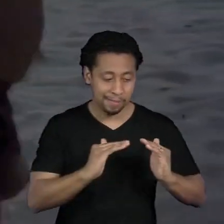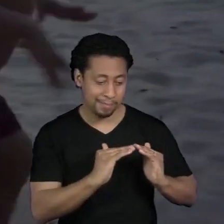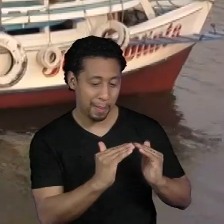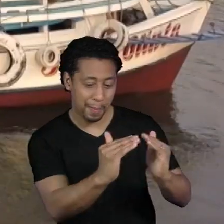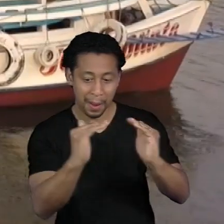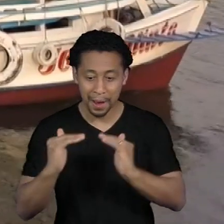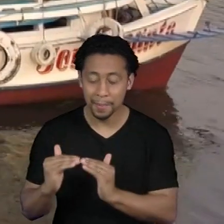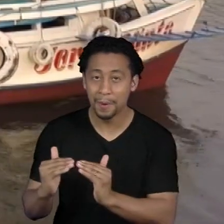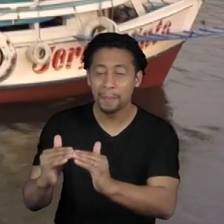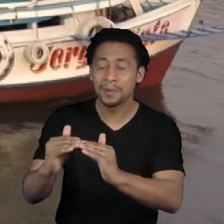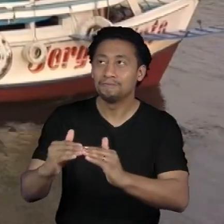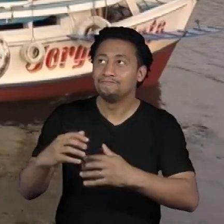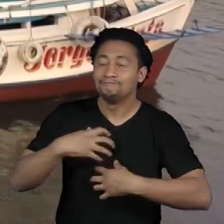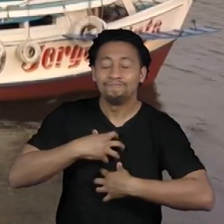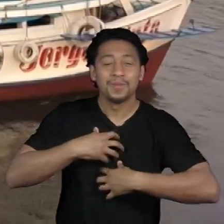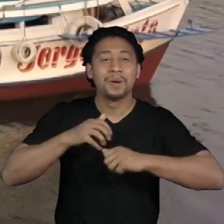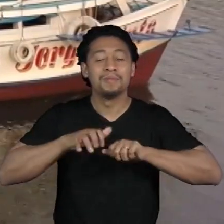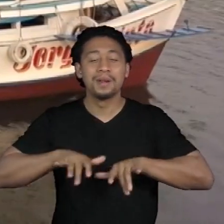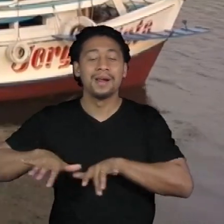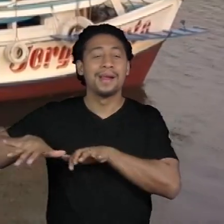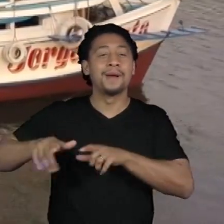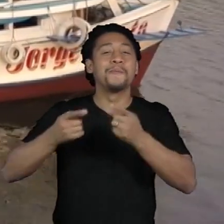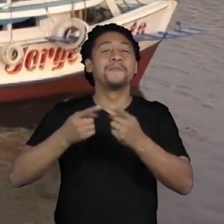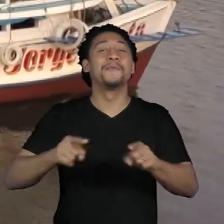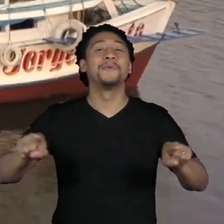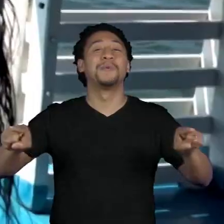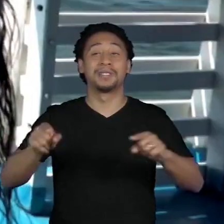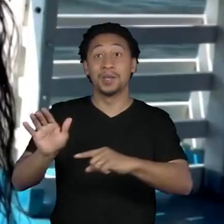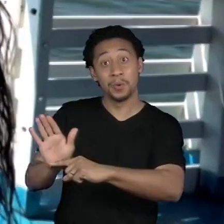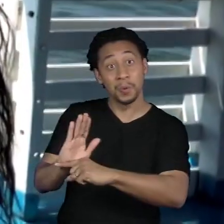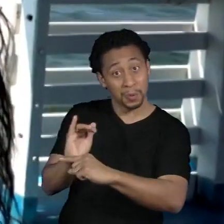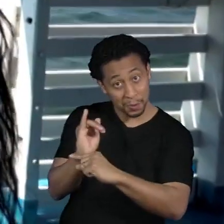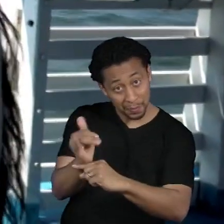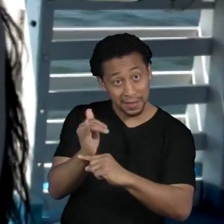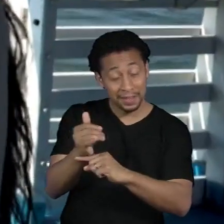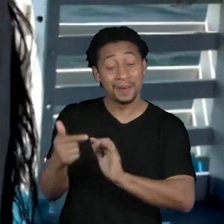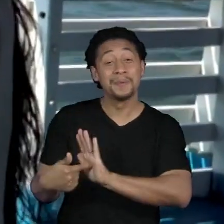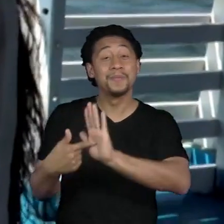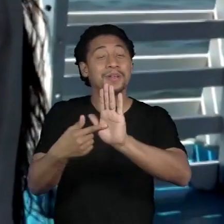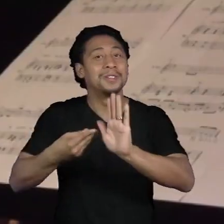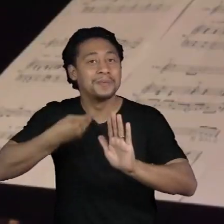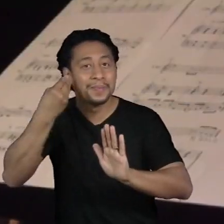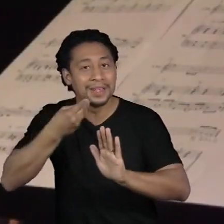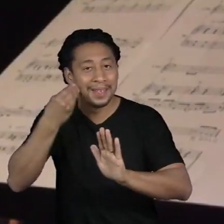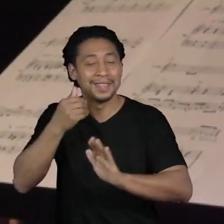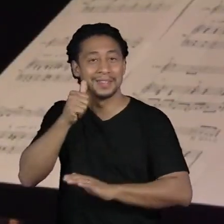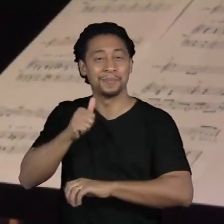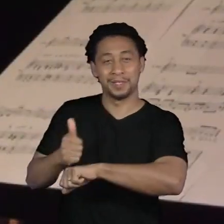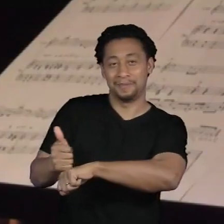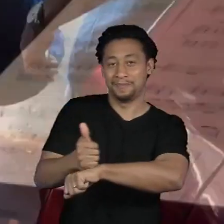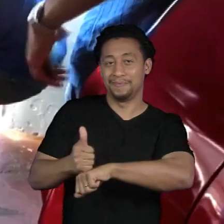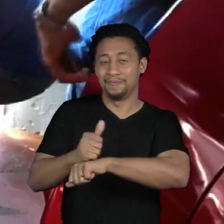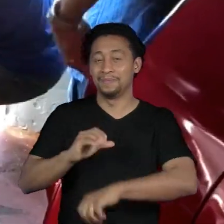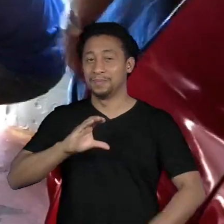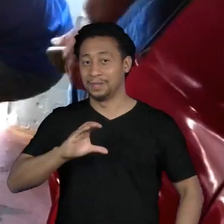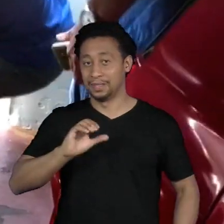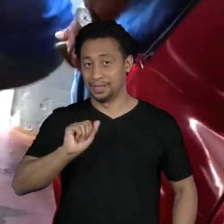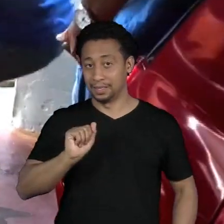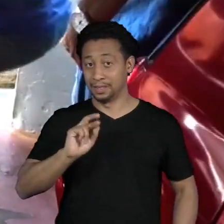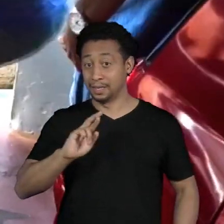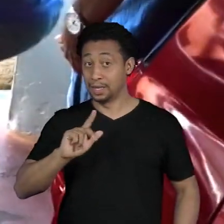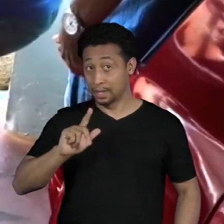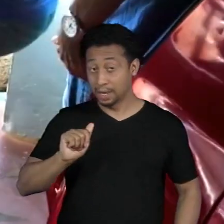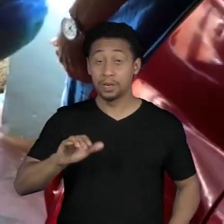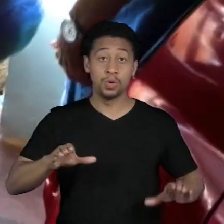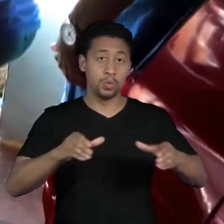documentário Raízes, um piano na Amazônia mostra a experiência da pianista Carla Ruaro e da equipe